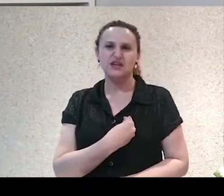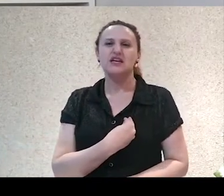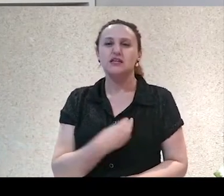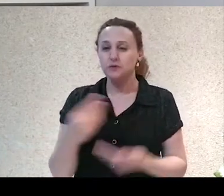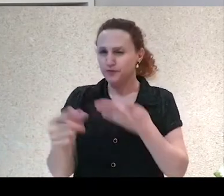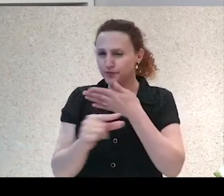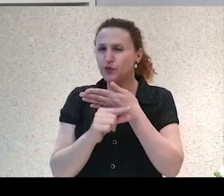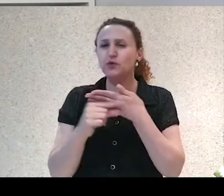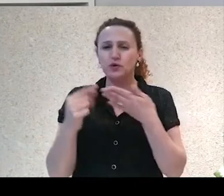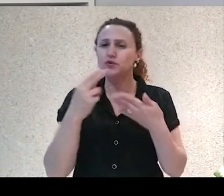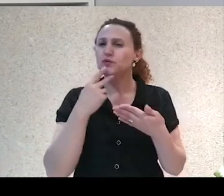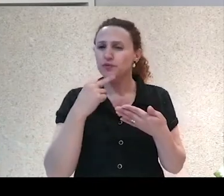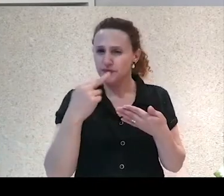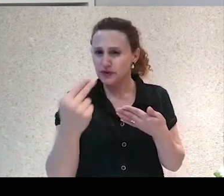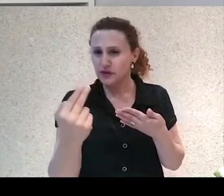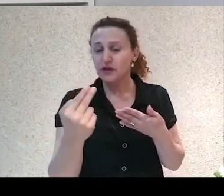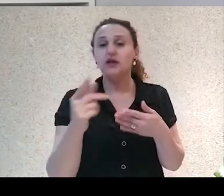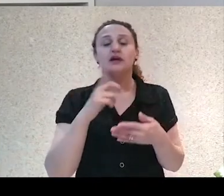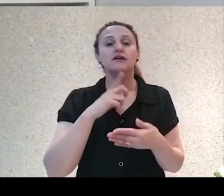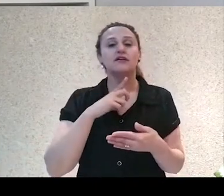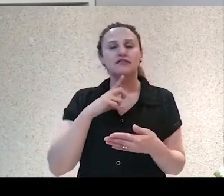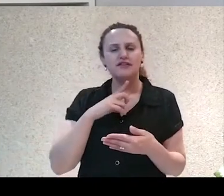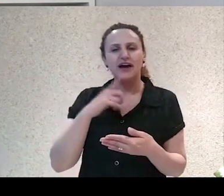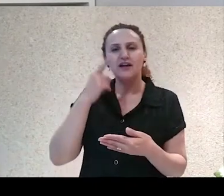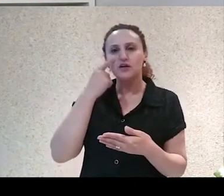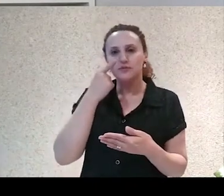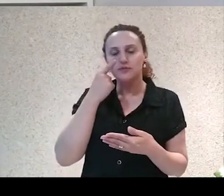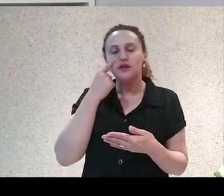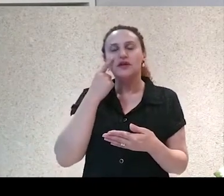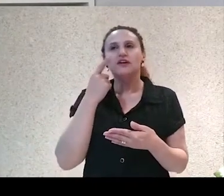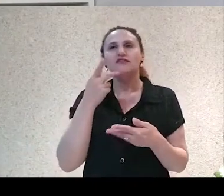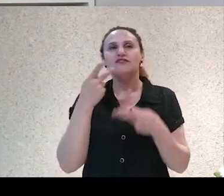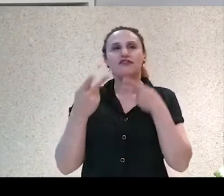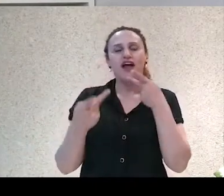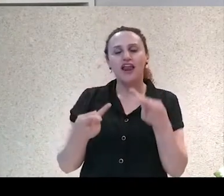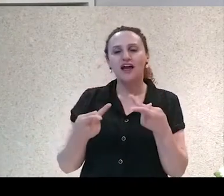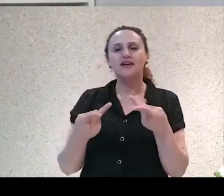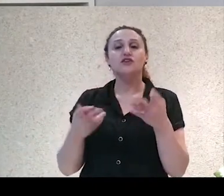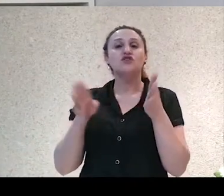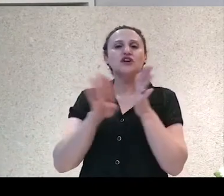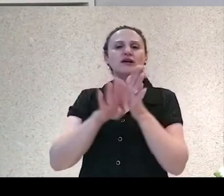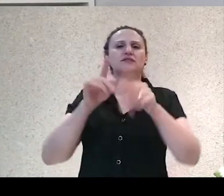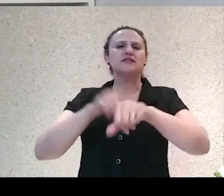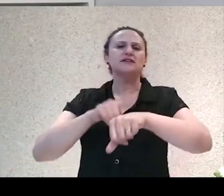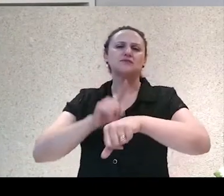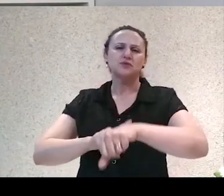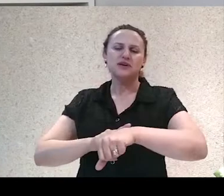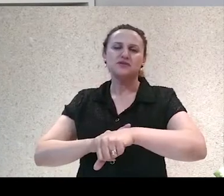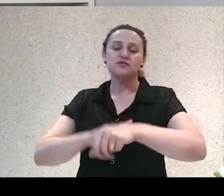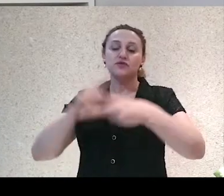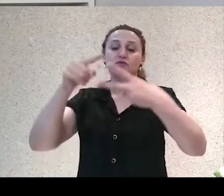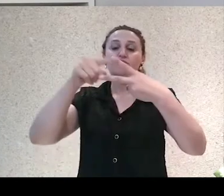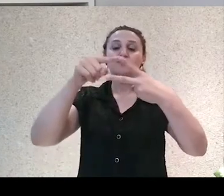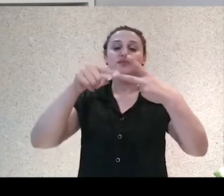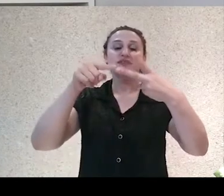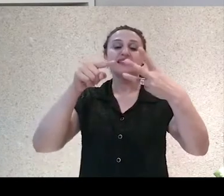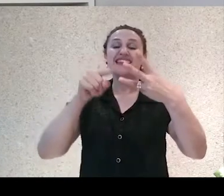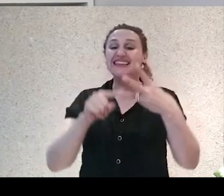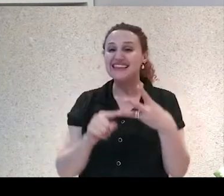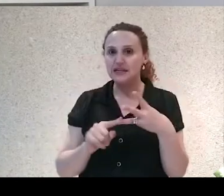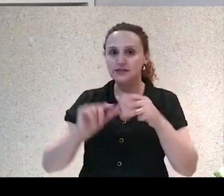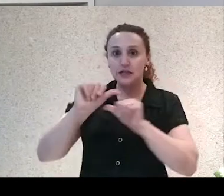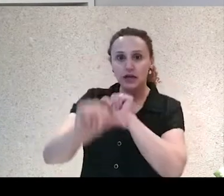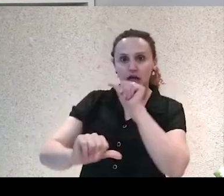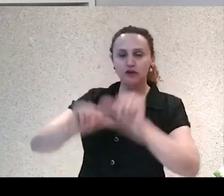Harari, ele vai falar que, para que nós chegássemos nesse momento, a gente precisou passar por três revoluções muito importantes. A primeira revolução